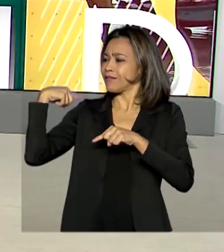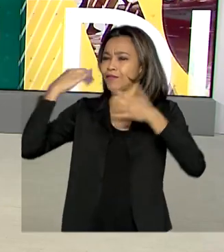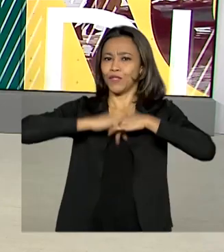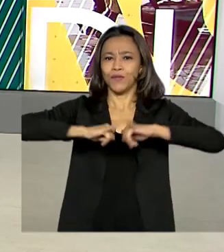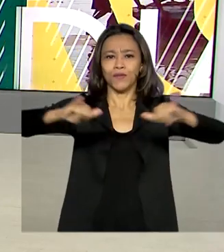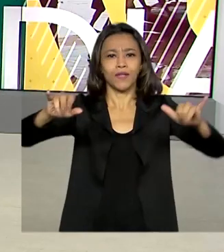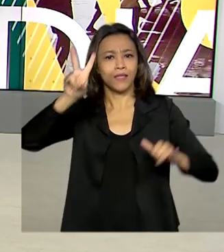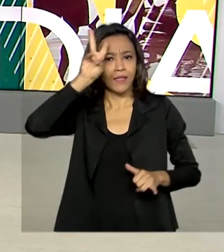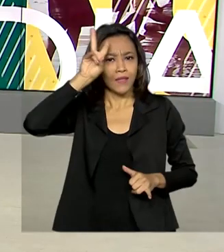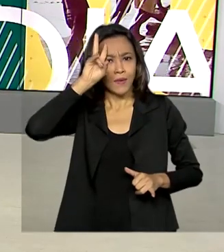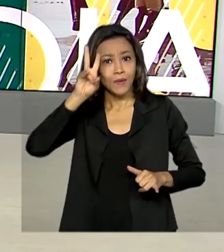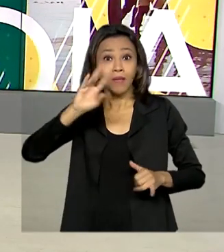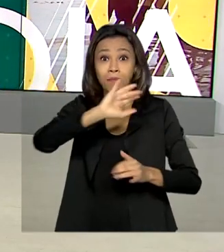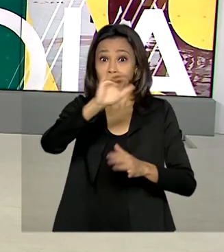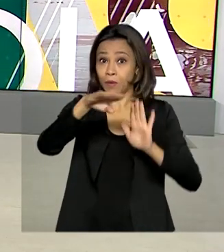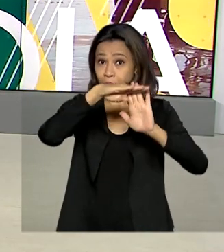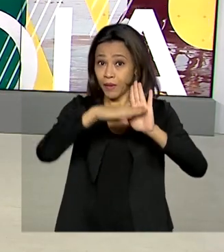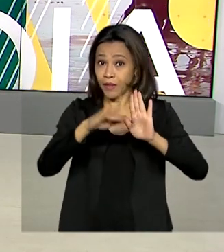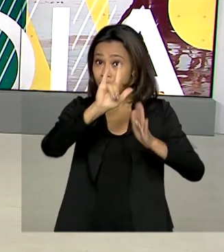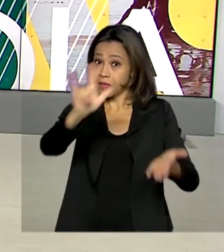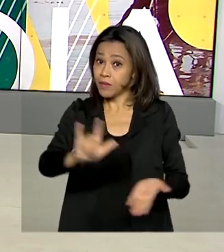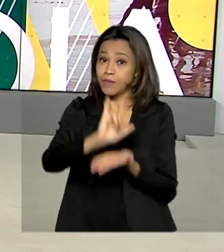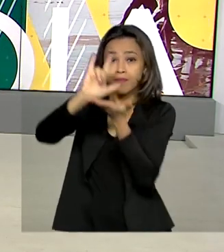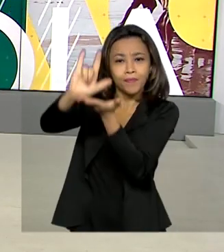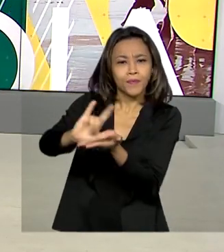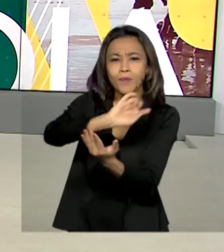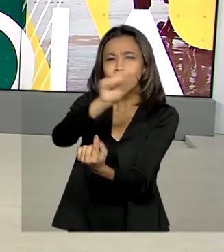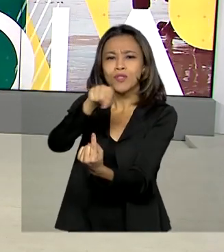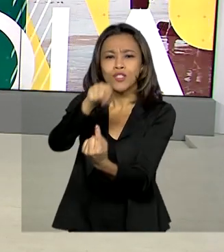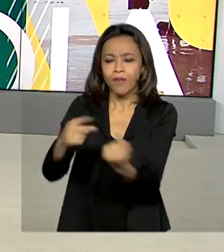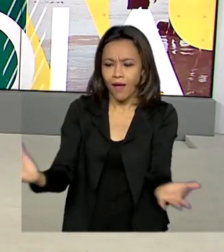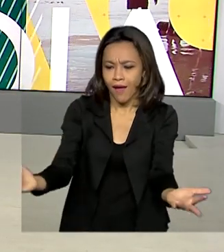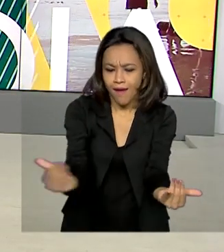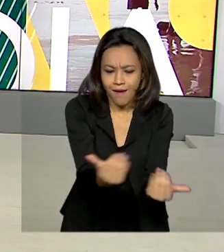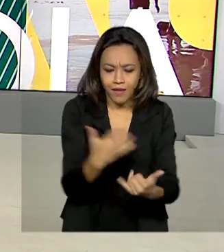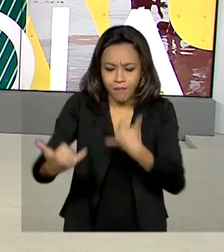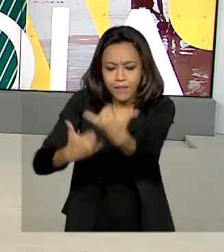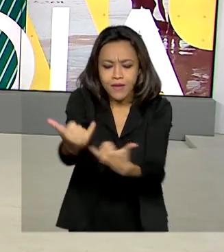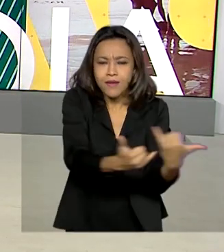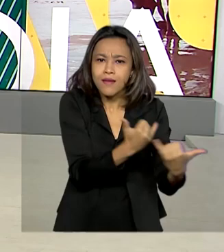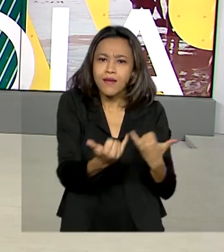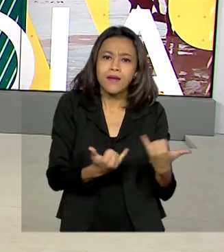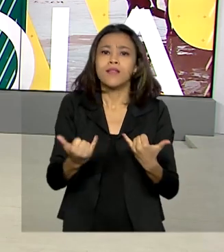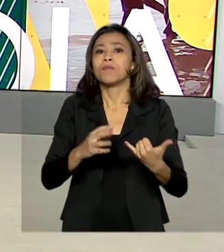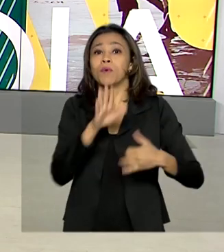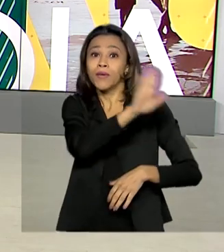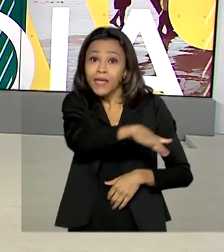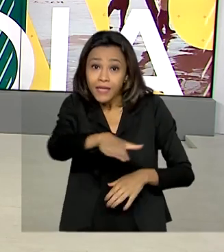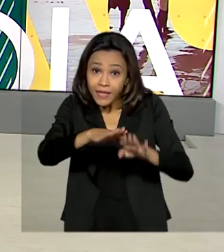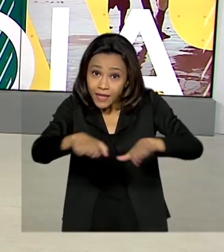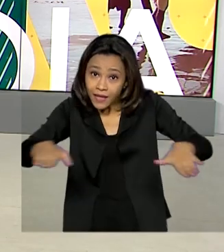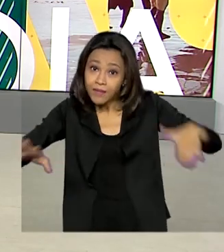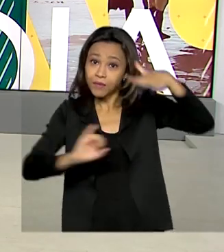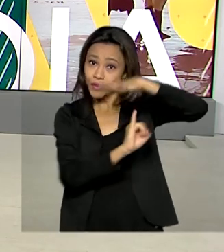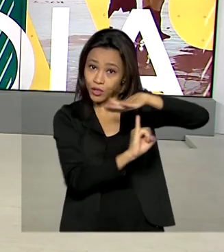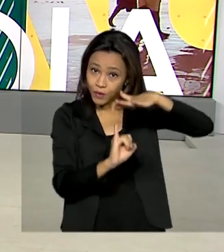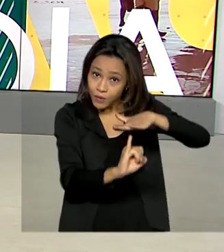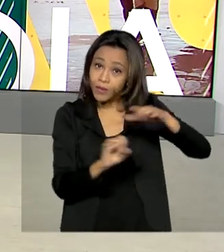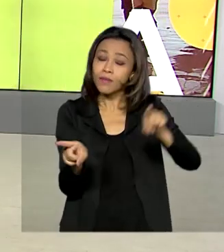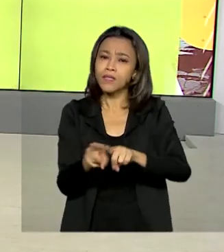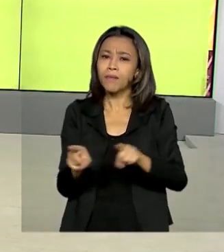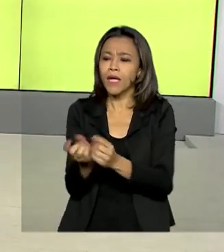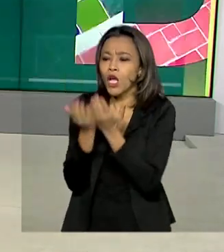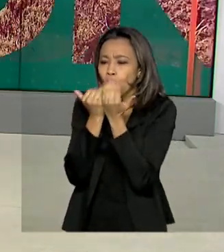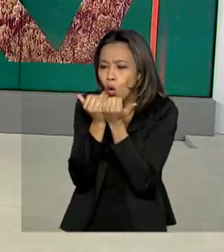Pátria Voluntária. A ação quer arrecadar brinquedos para crianças atendidas por instituições sem fins lucrativos e também